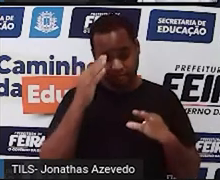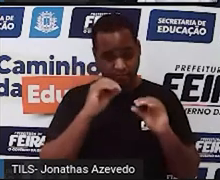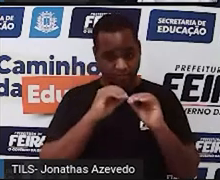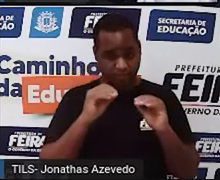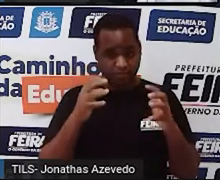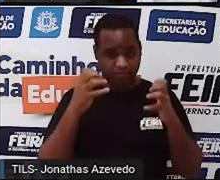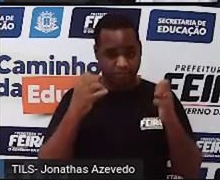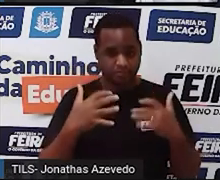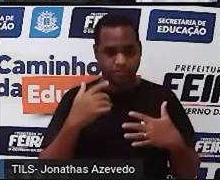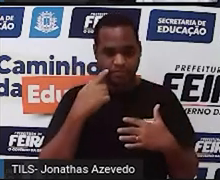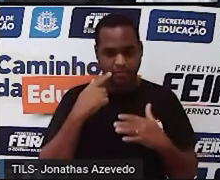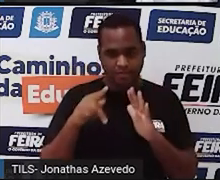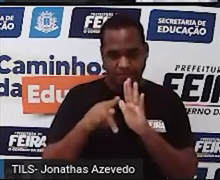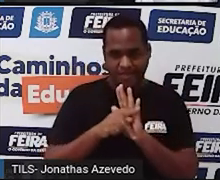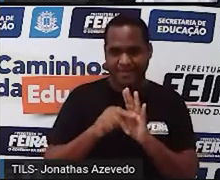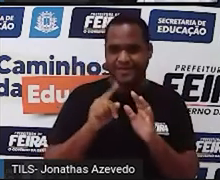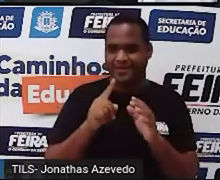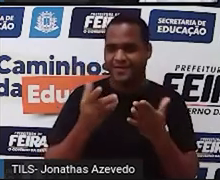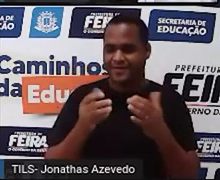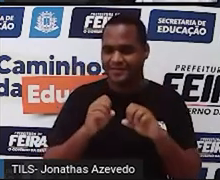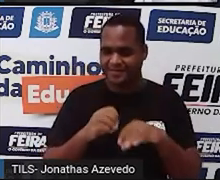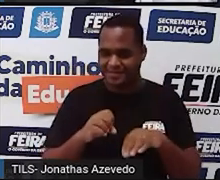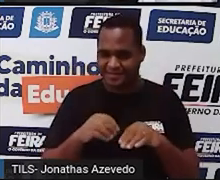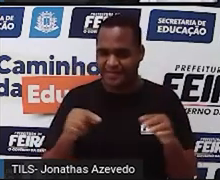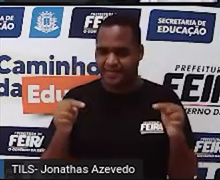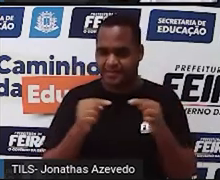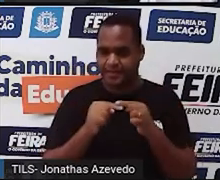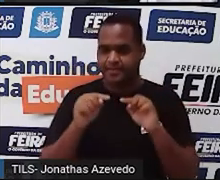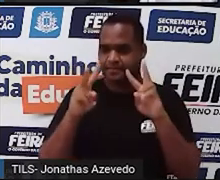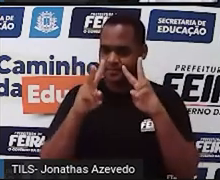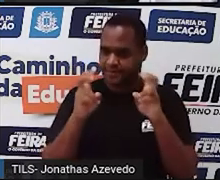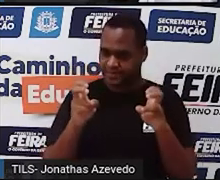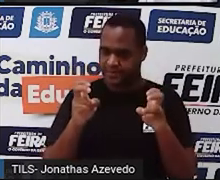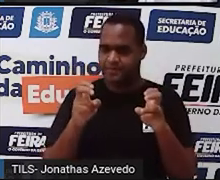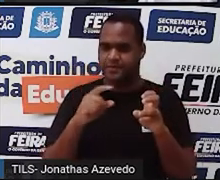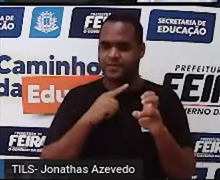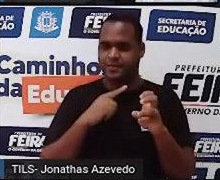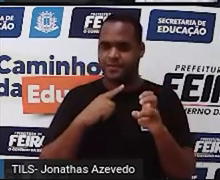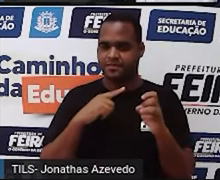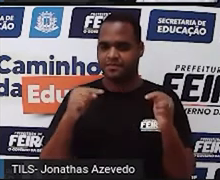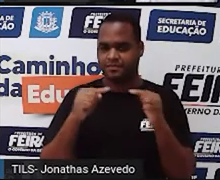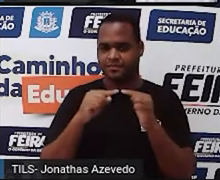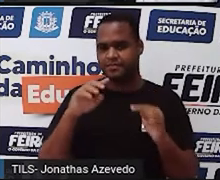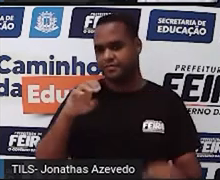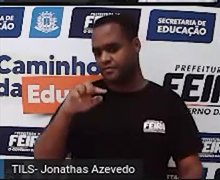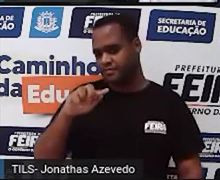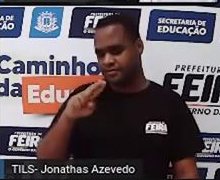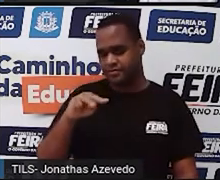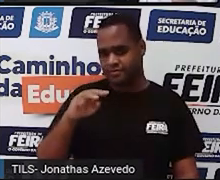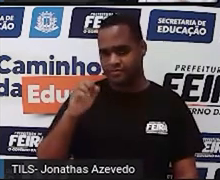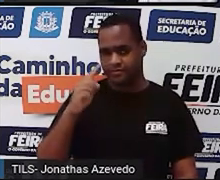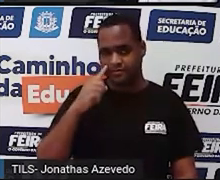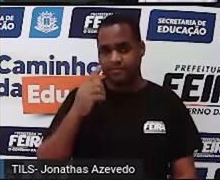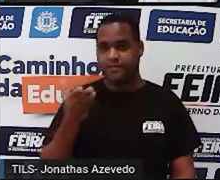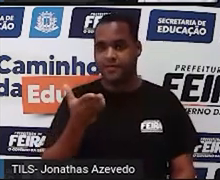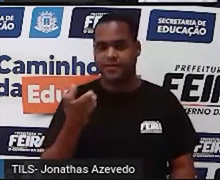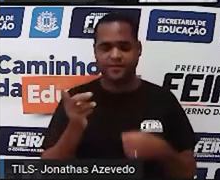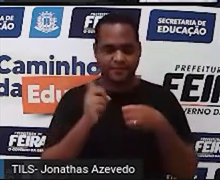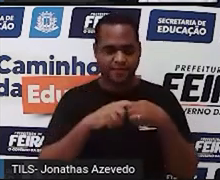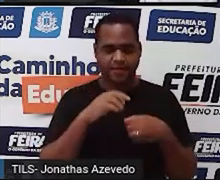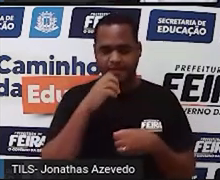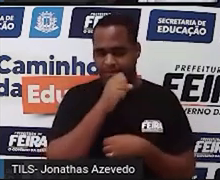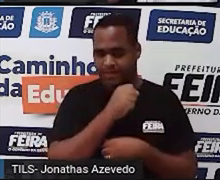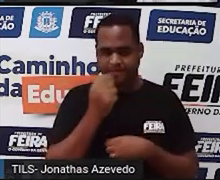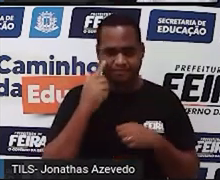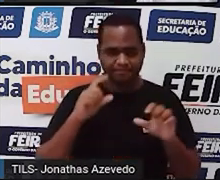nessa parte da aula que tem a ver com o assunto, com base nesse enigma. mas eu vou voltar rapidinho